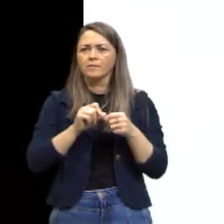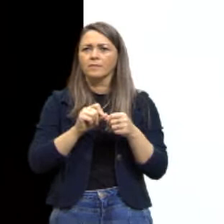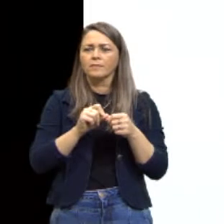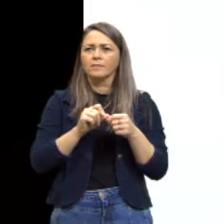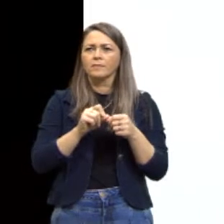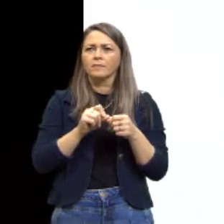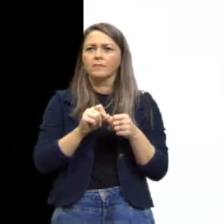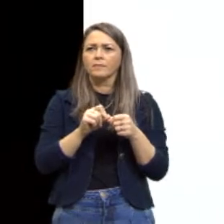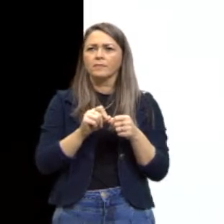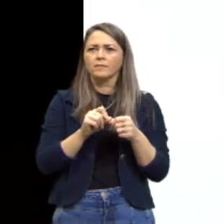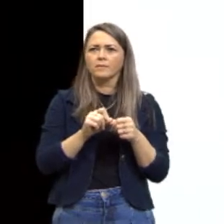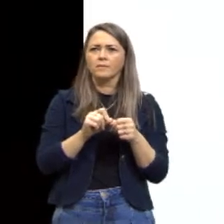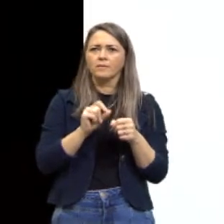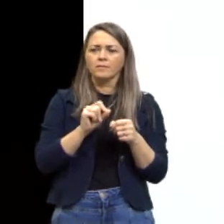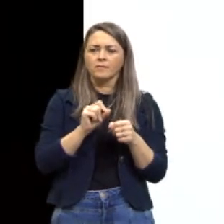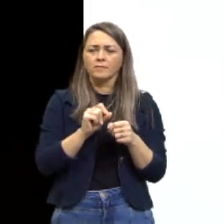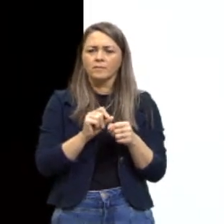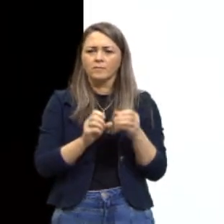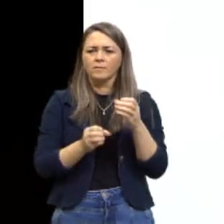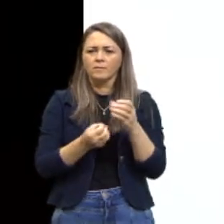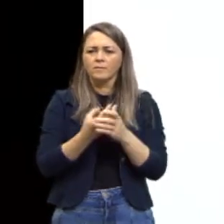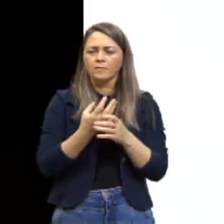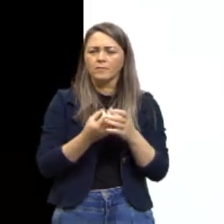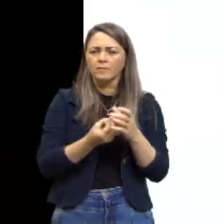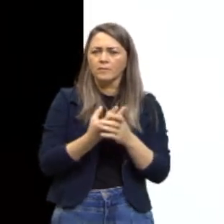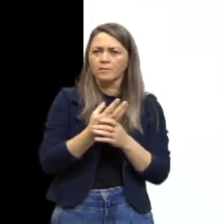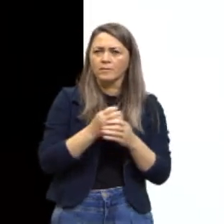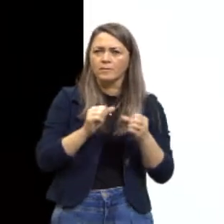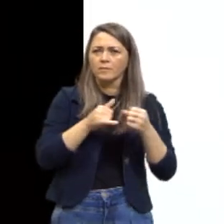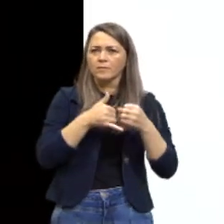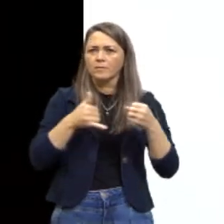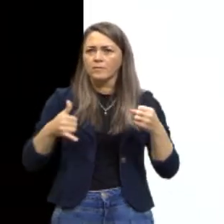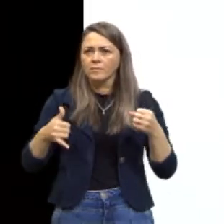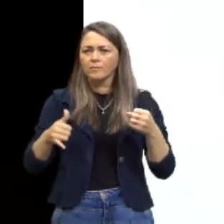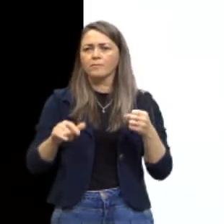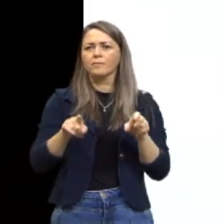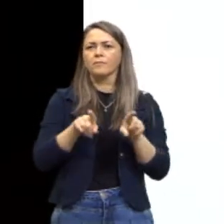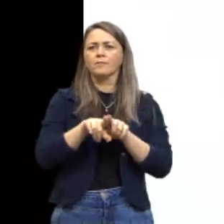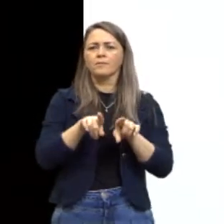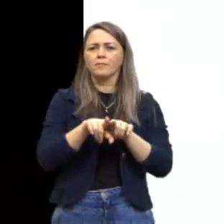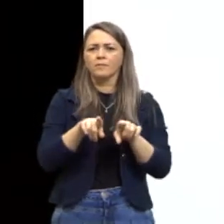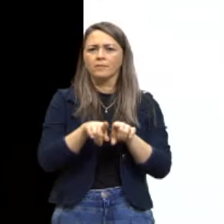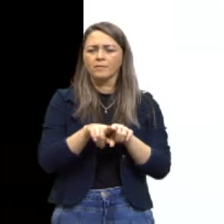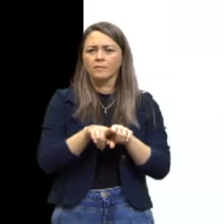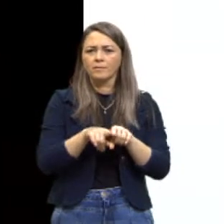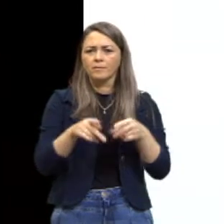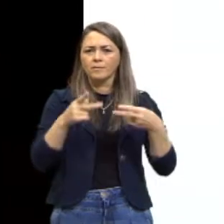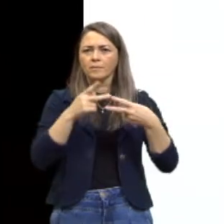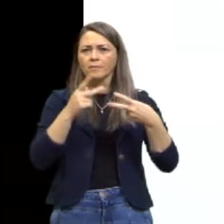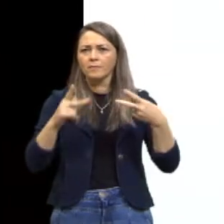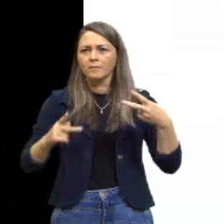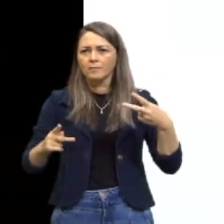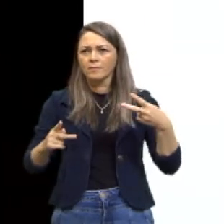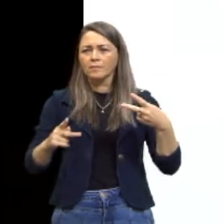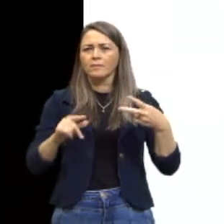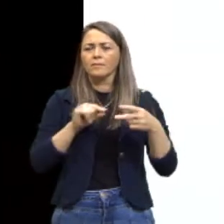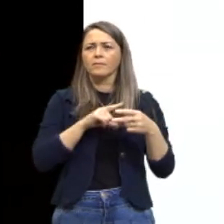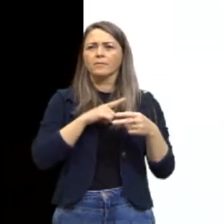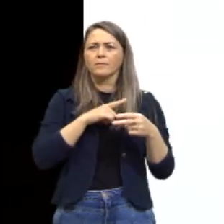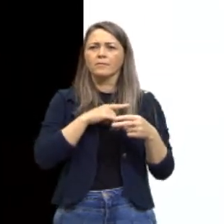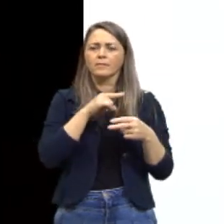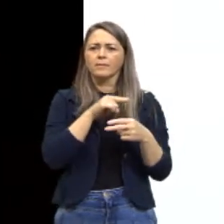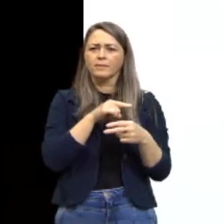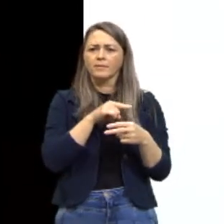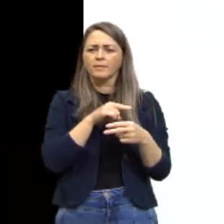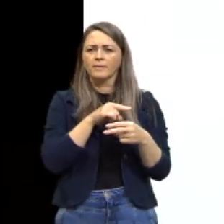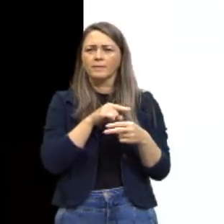código, então, que vai dizer para a produção dos aminoácidos e, consequentemente, as proteínas. Então, nós temos aqui a